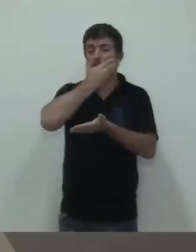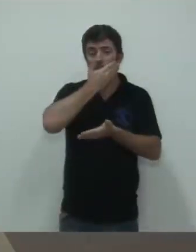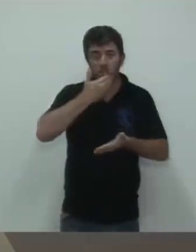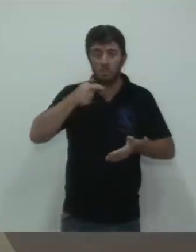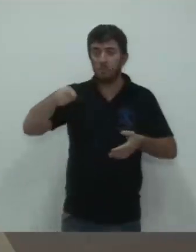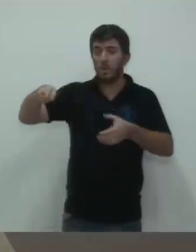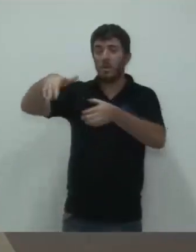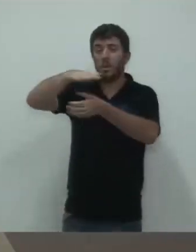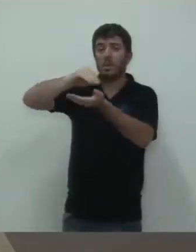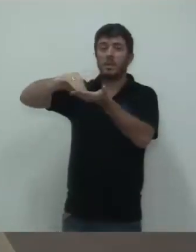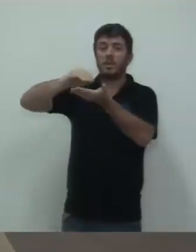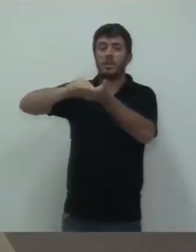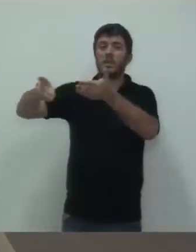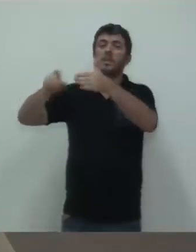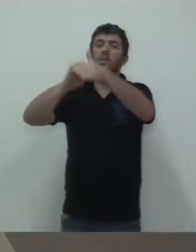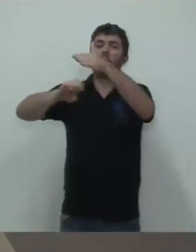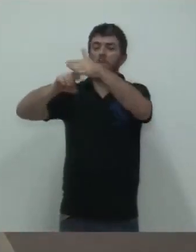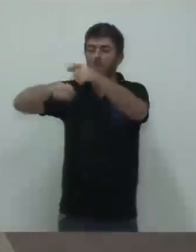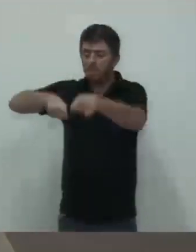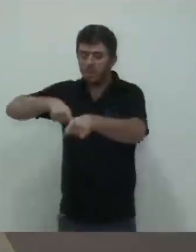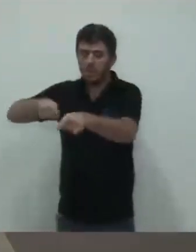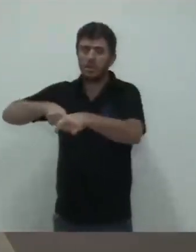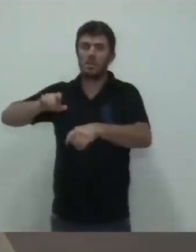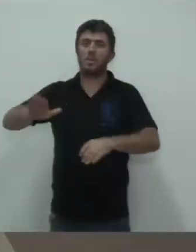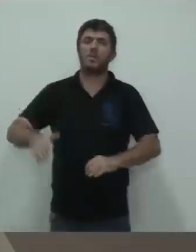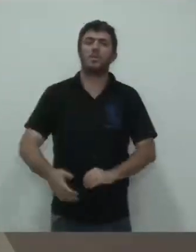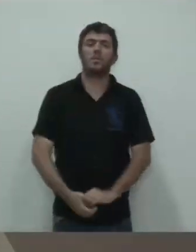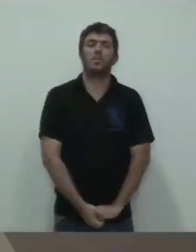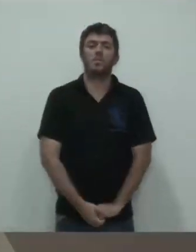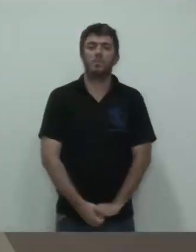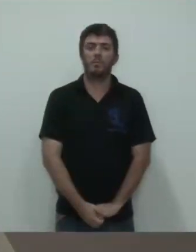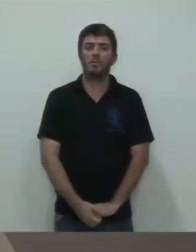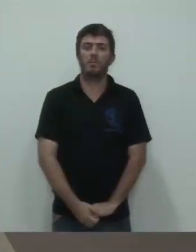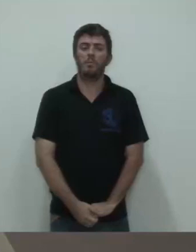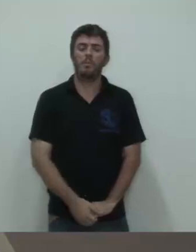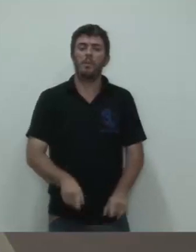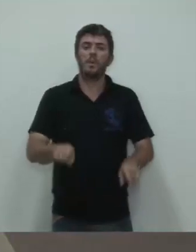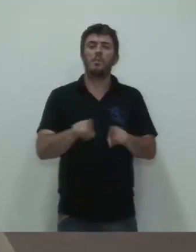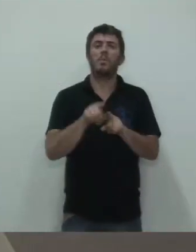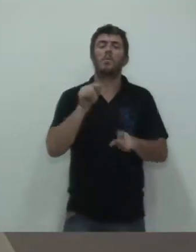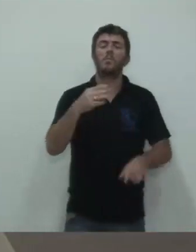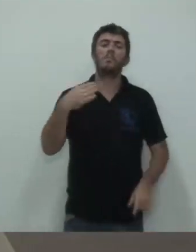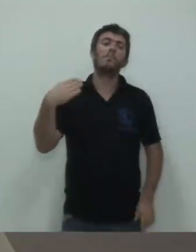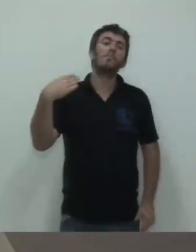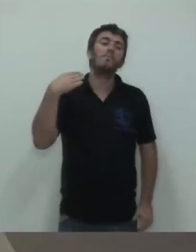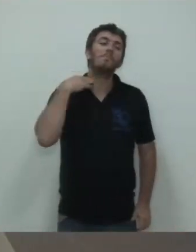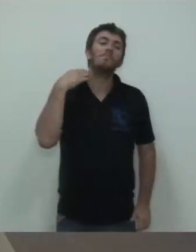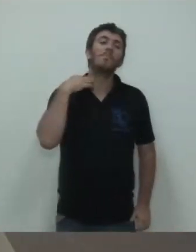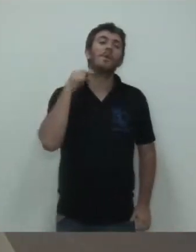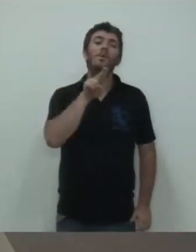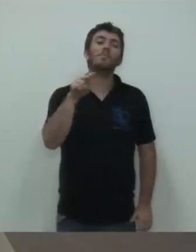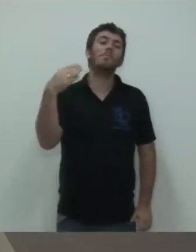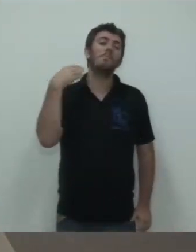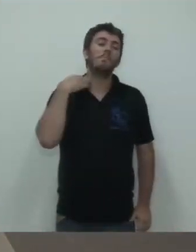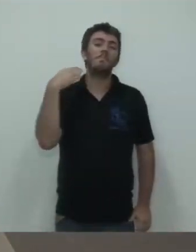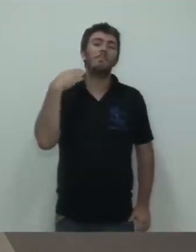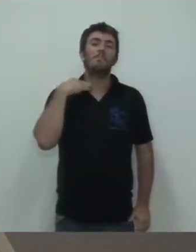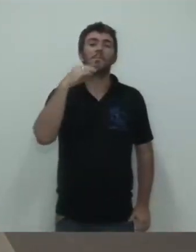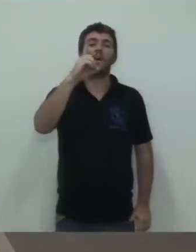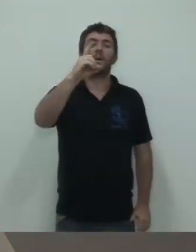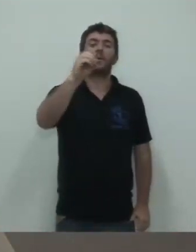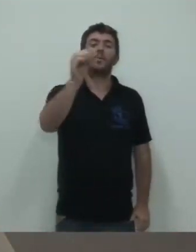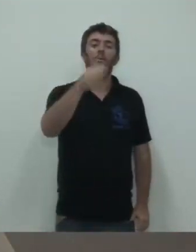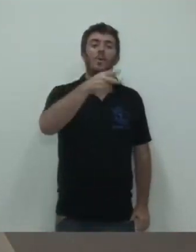esses fins. O Matheus veio falando também do Banco do Povo, do trabalho que é realizado, que é um trabalho de